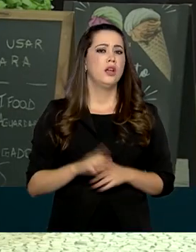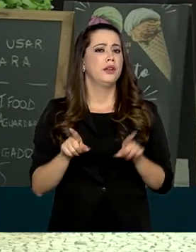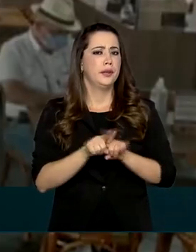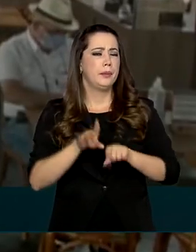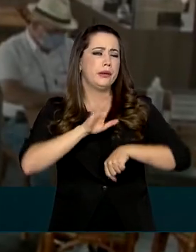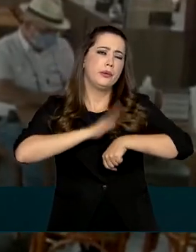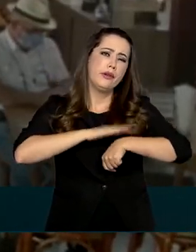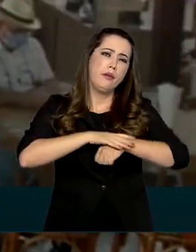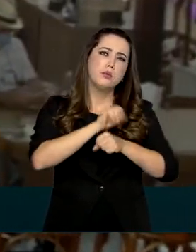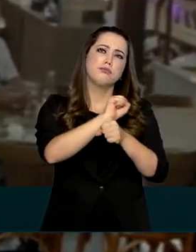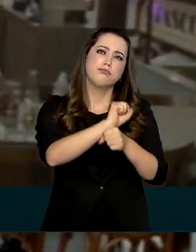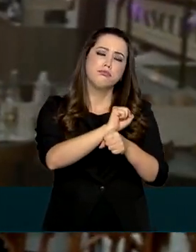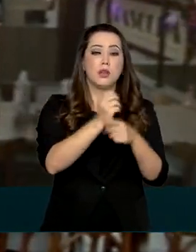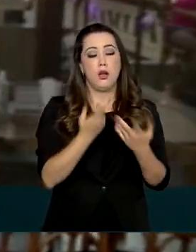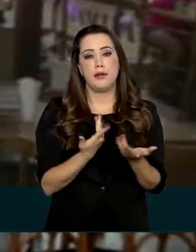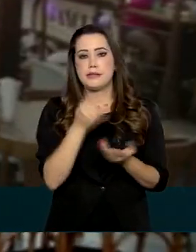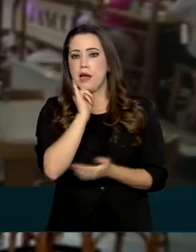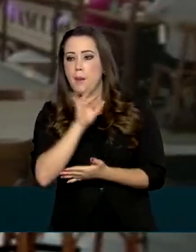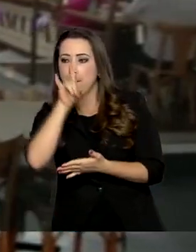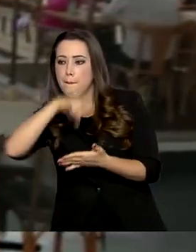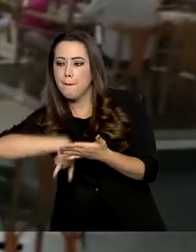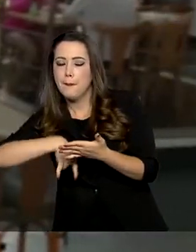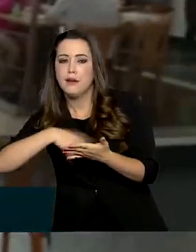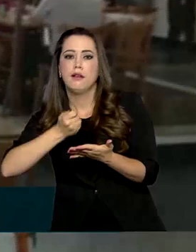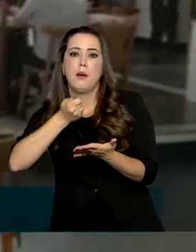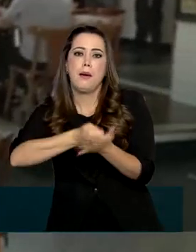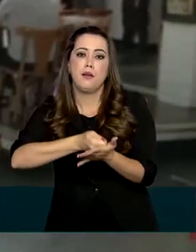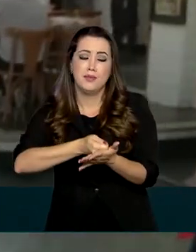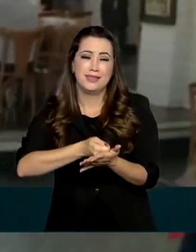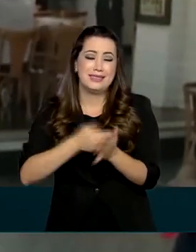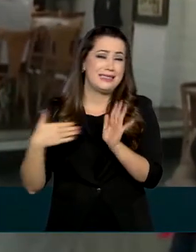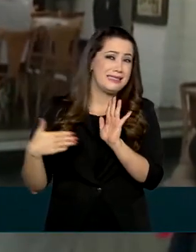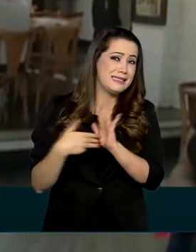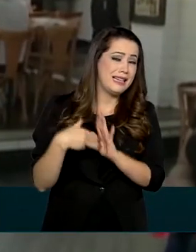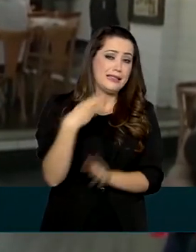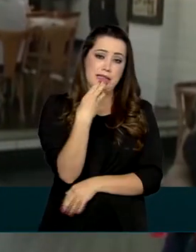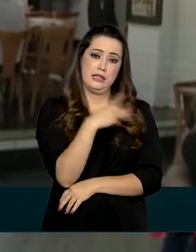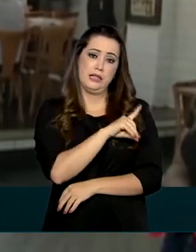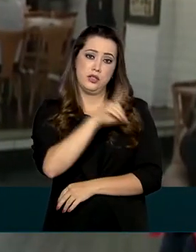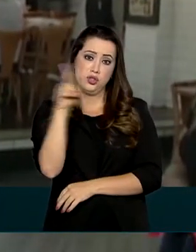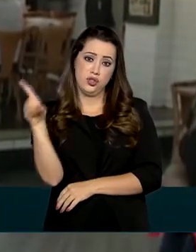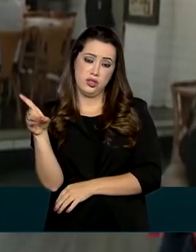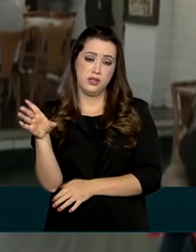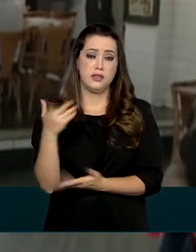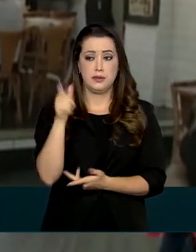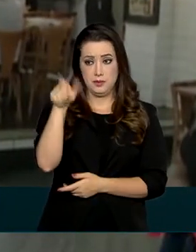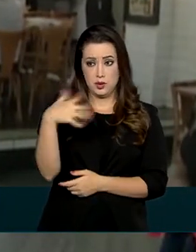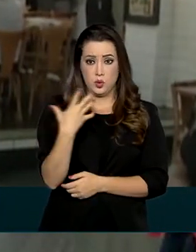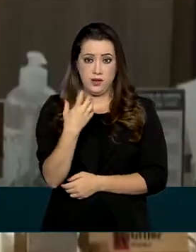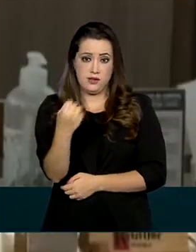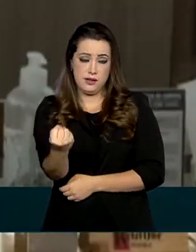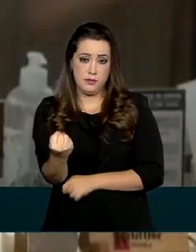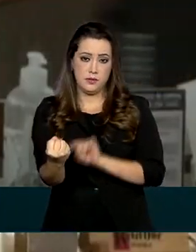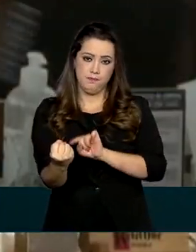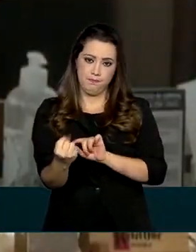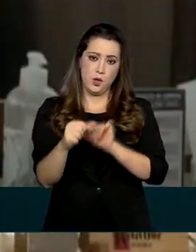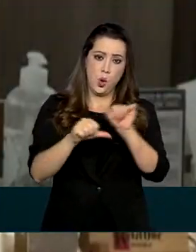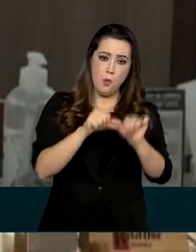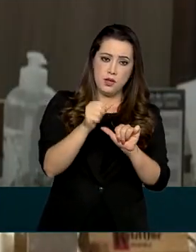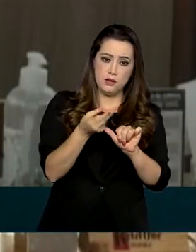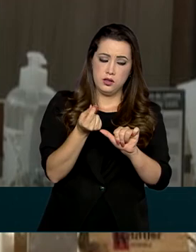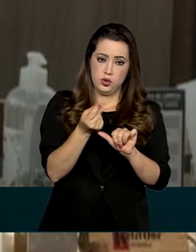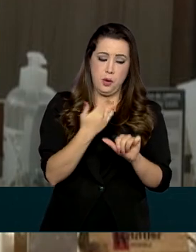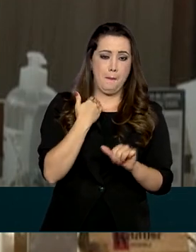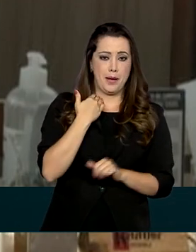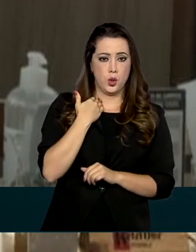compensação. O pagamento de um boleto, por exemplo, pode demorar até três dias para cair na conta do fornecedor. Uma transferência